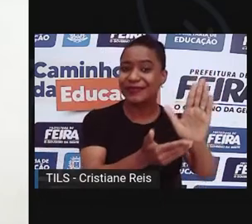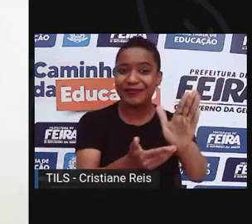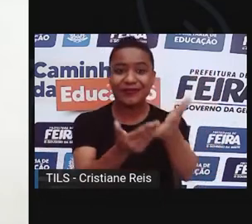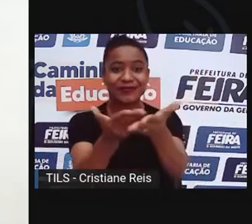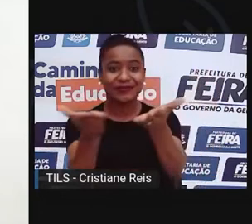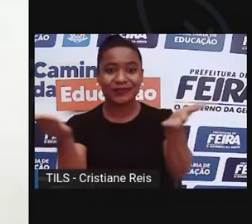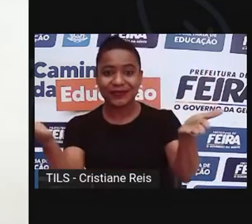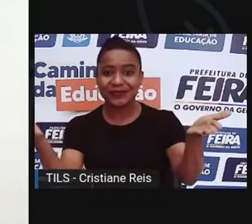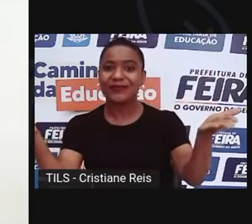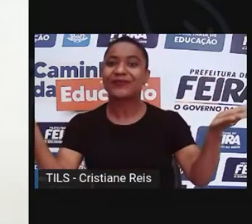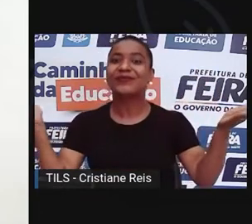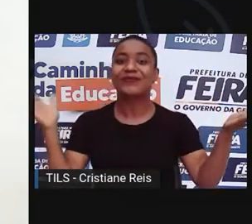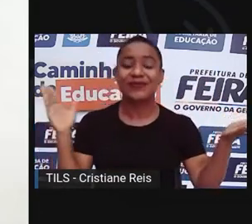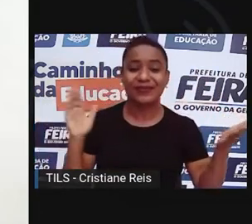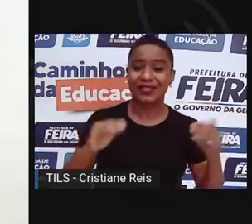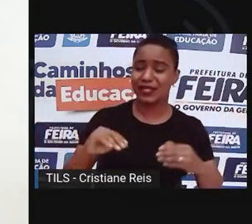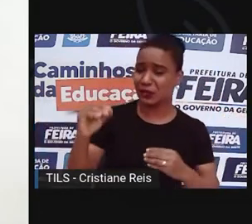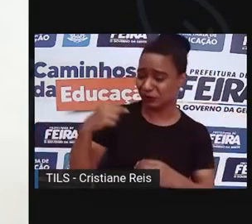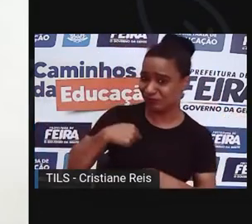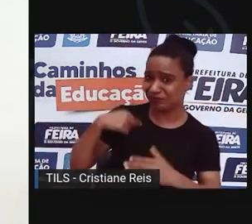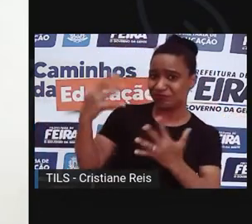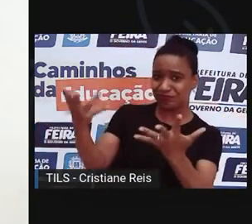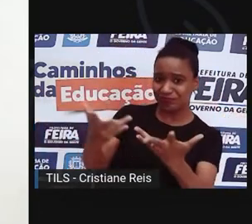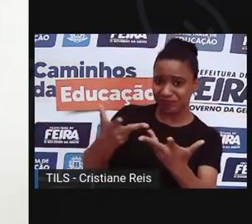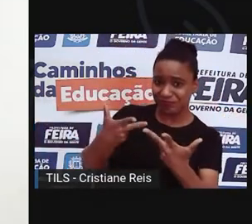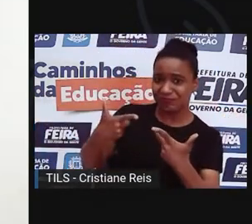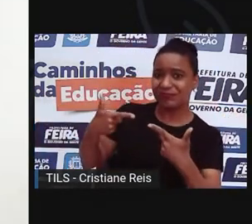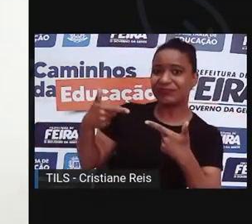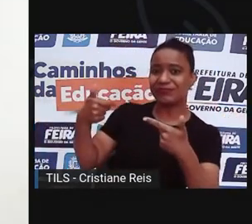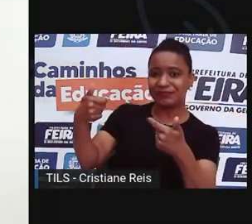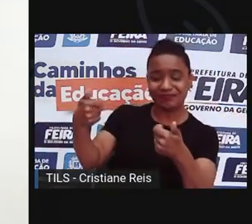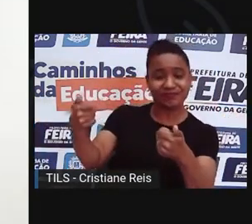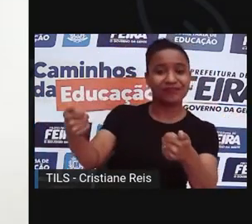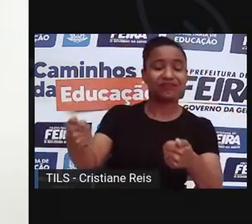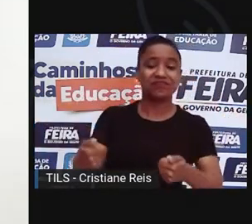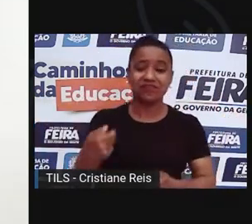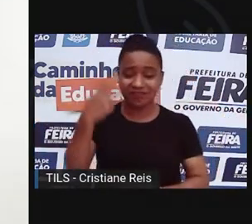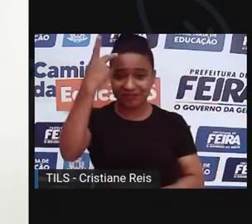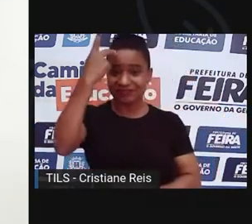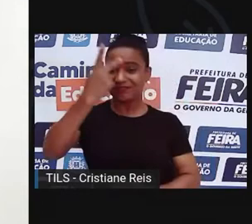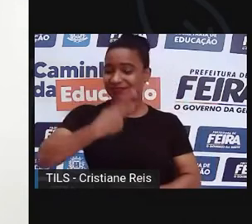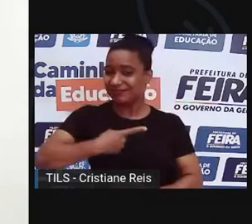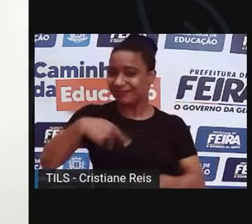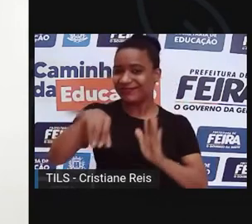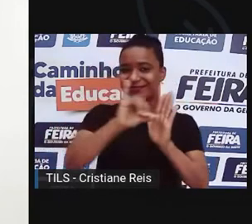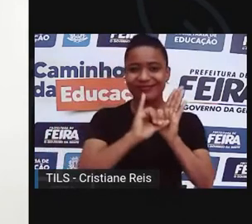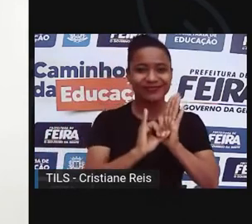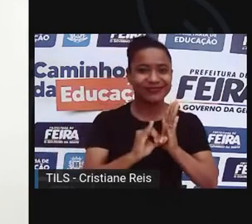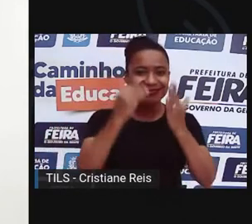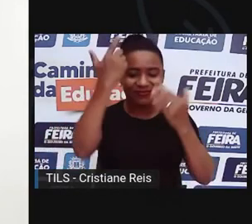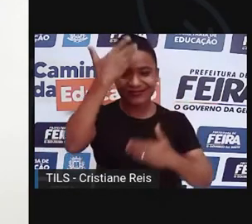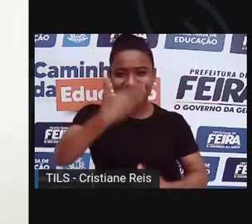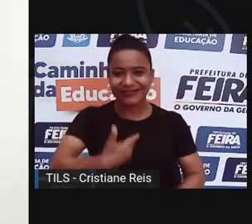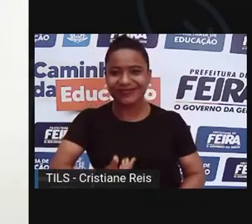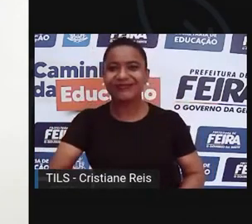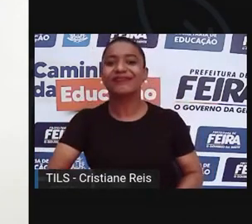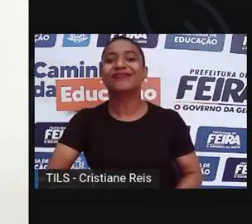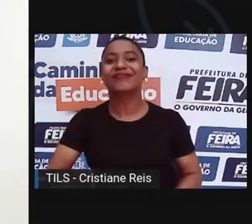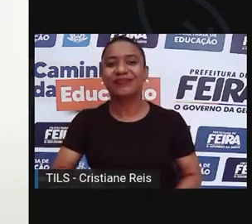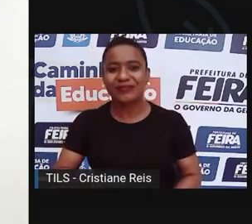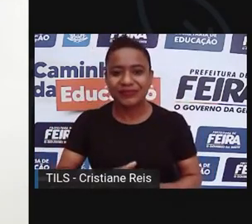quem me ensinou Quem me ensinou Camarada, vamos